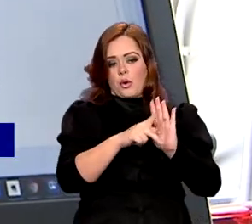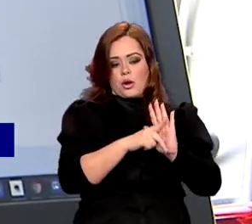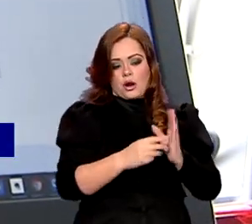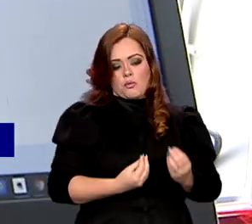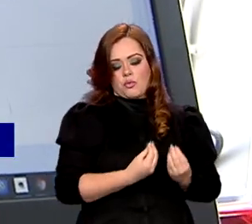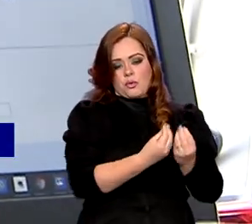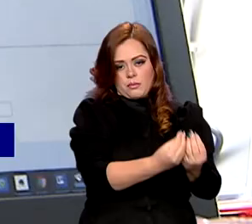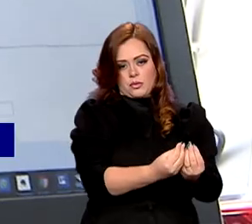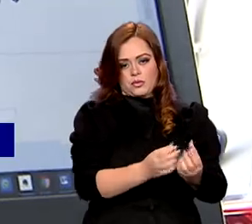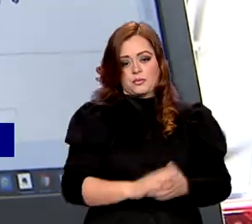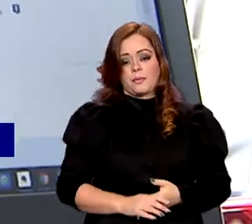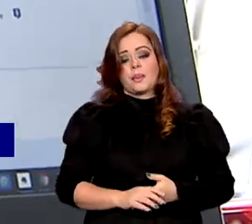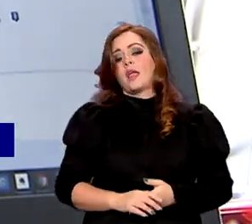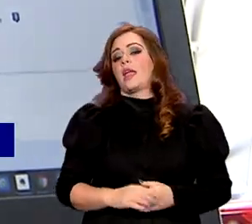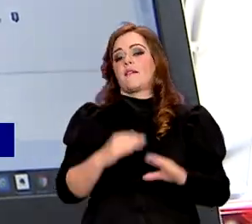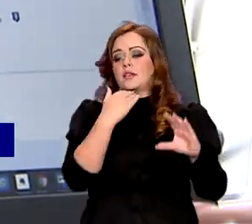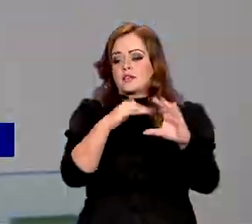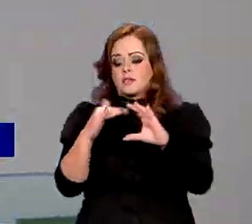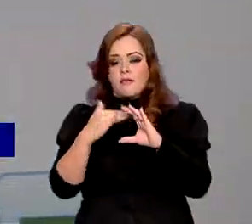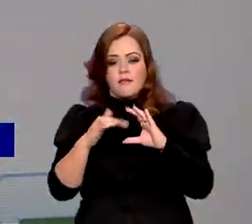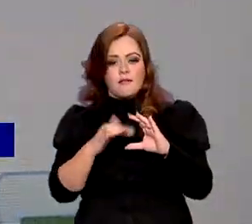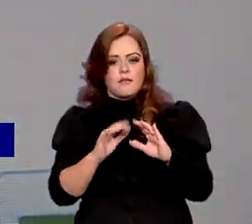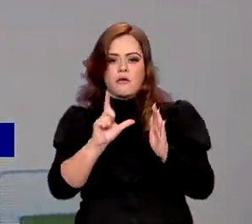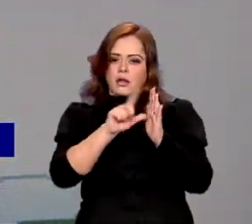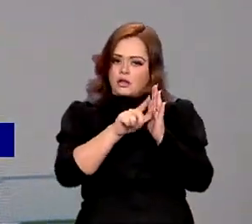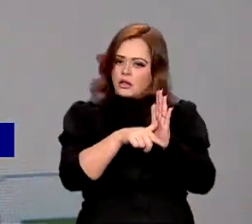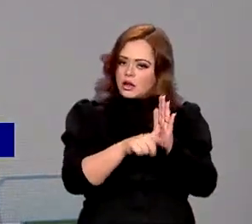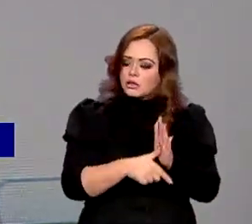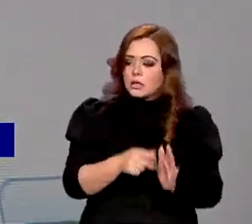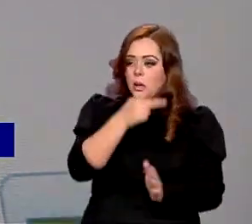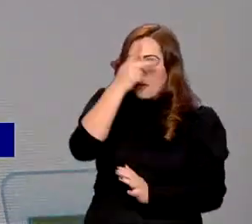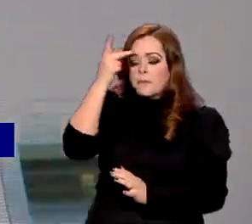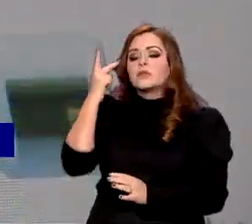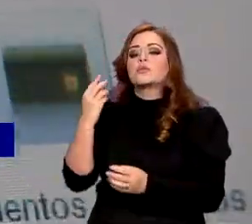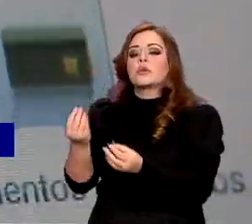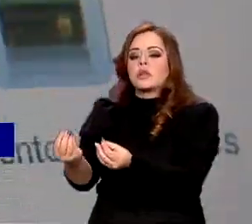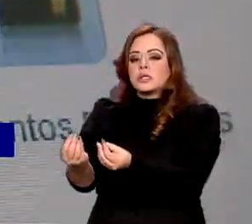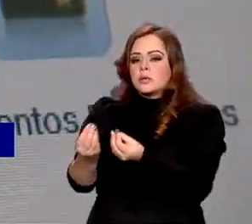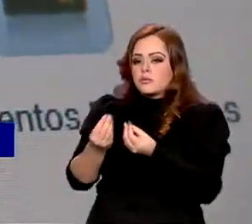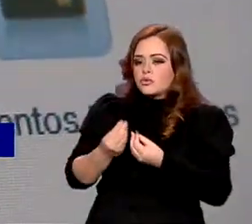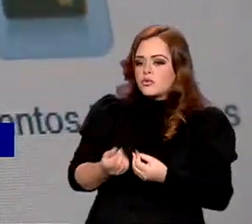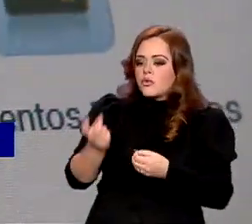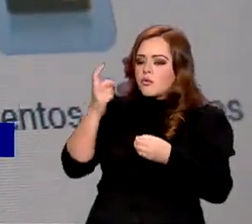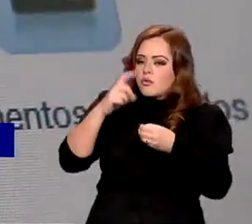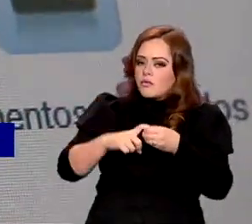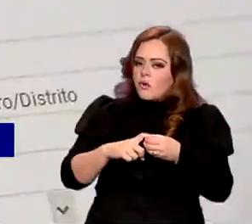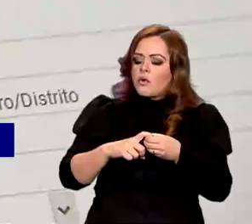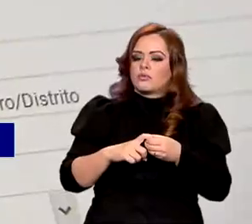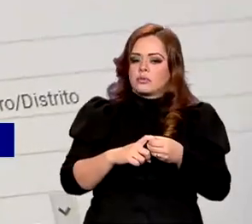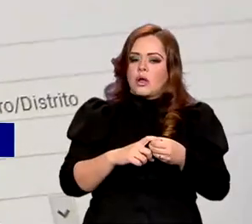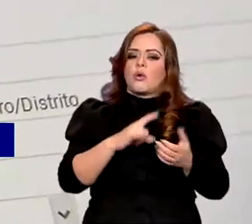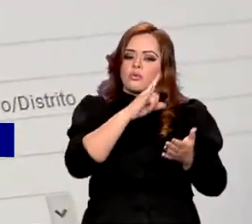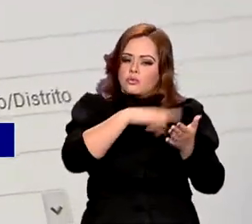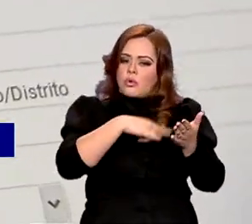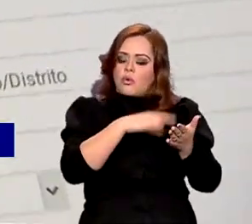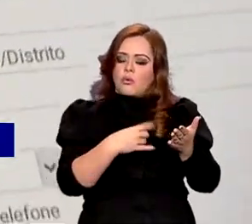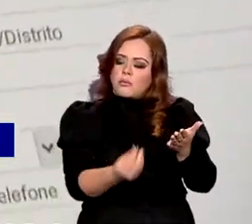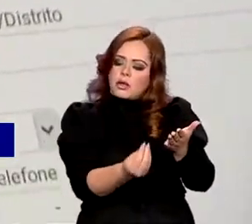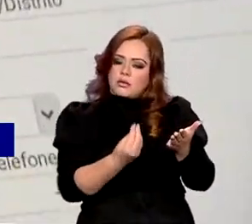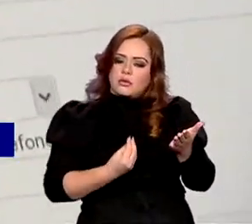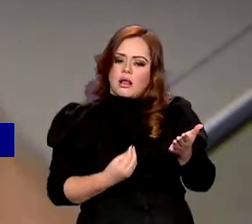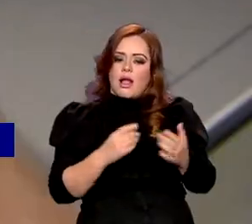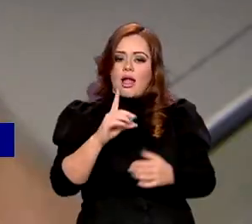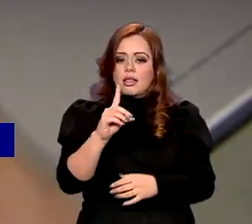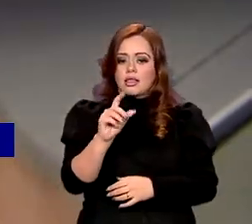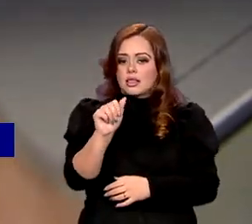Ao enviar a declaração atrasada, o contribuinte vai receber de volta o recibo de entrega e o DARF da